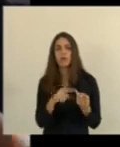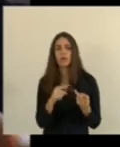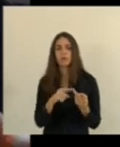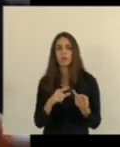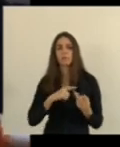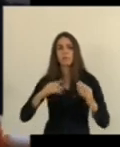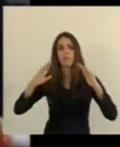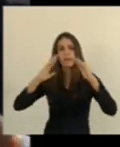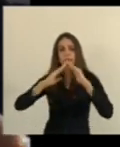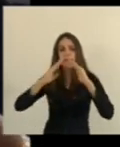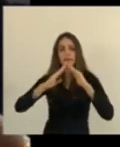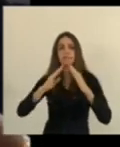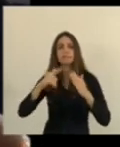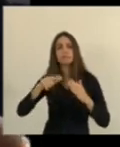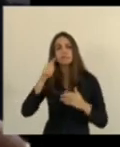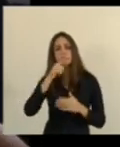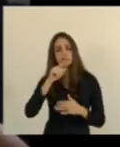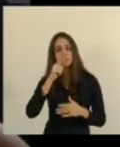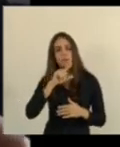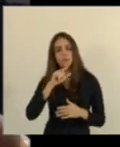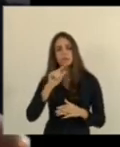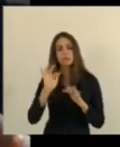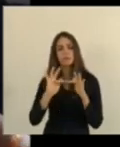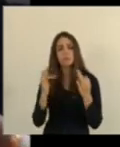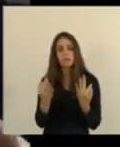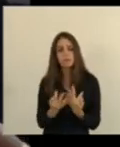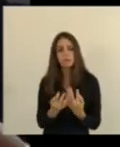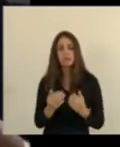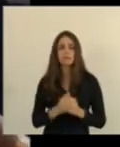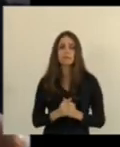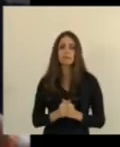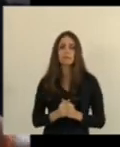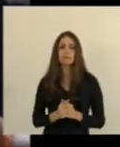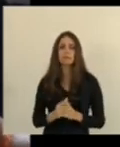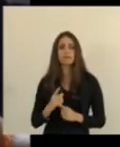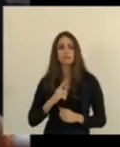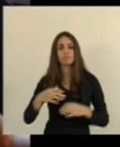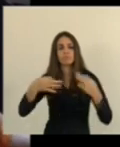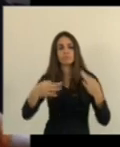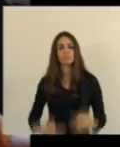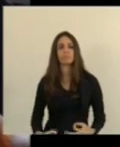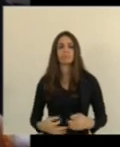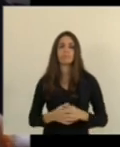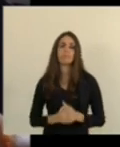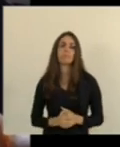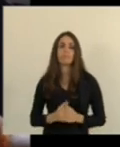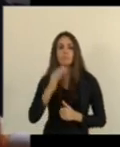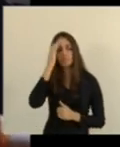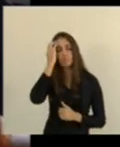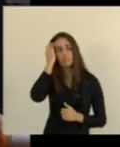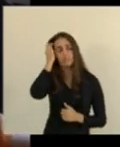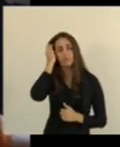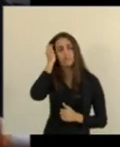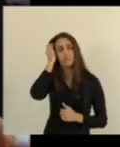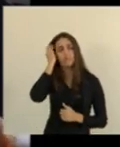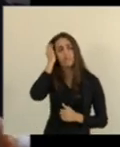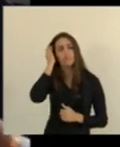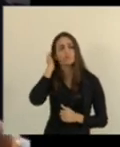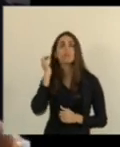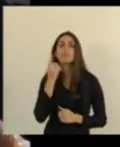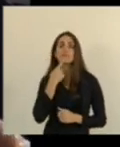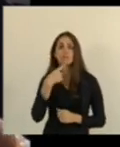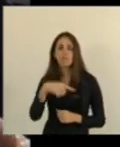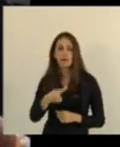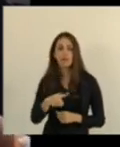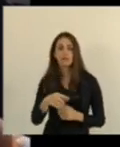teto onde nos abrigar com a nossa família, a ter dignidade. Então, assim, esta semana,